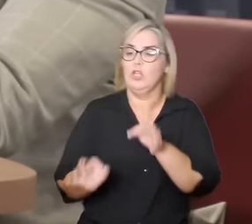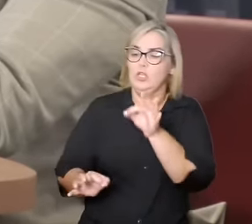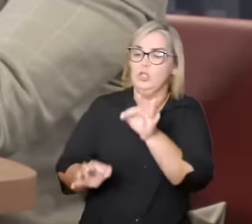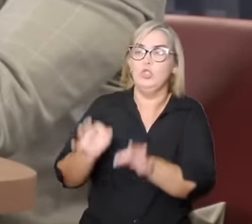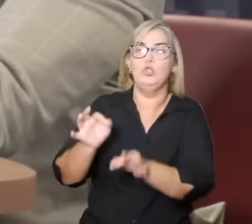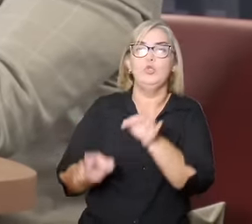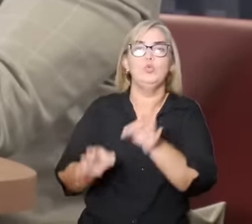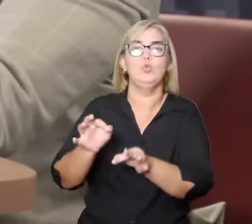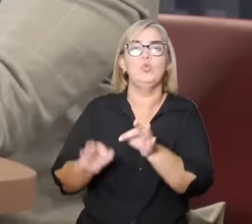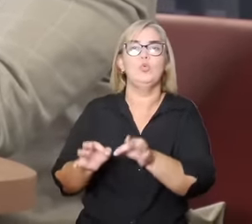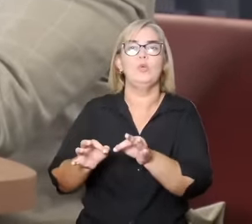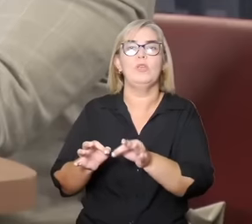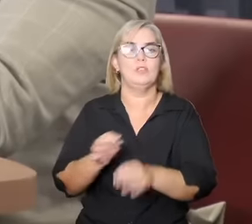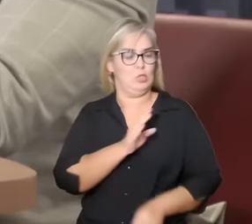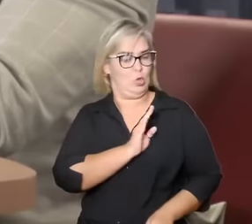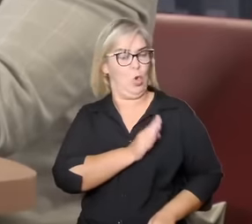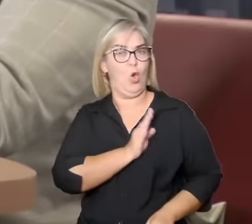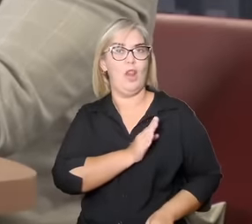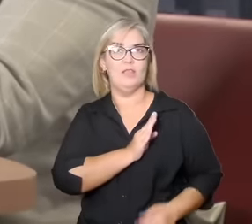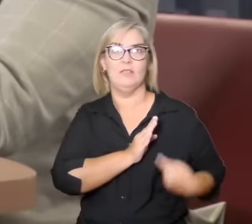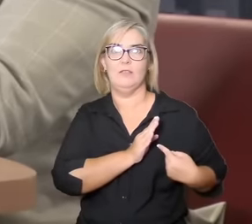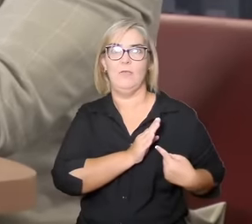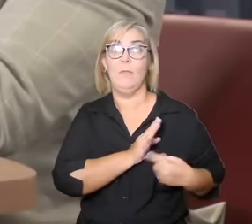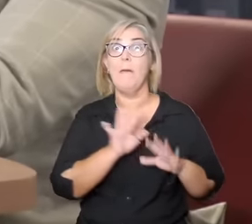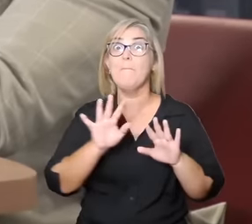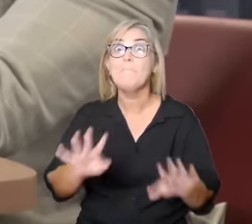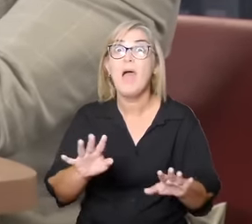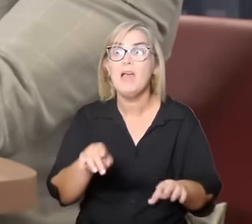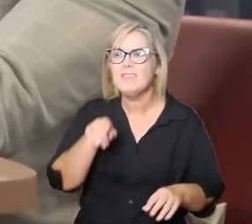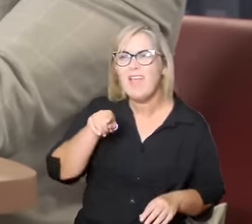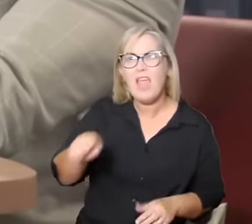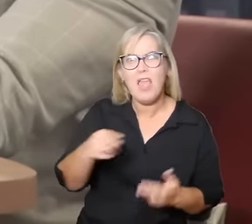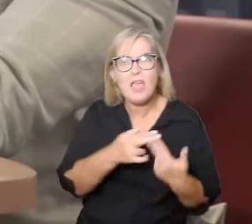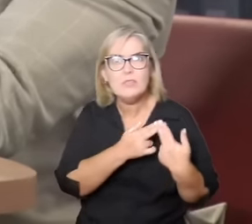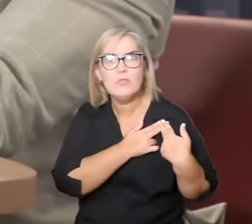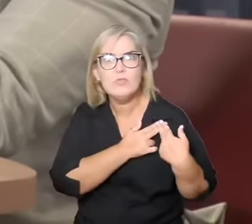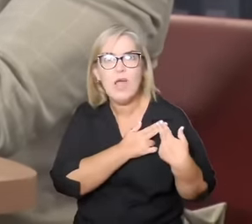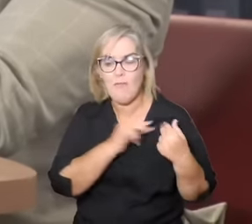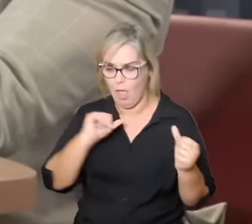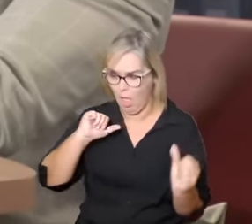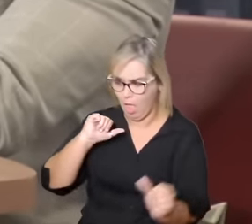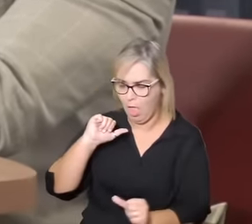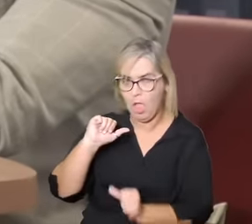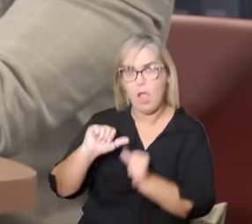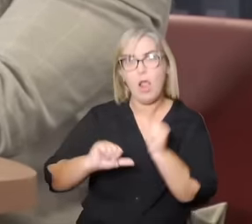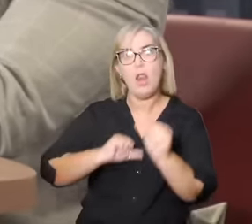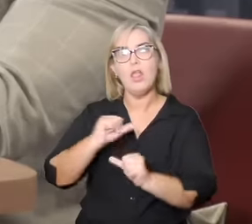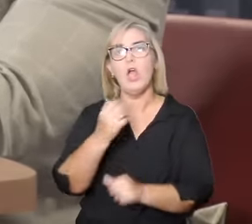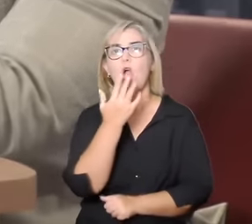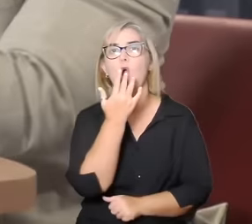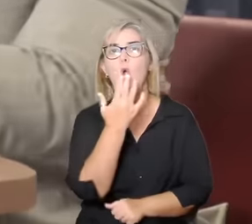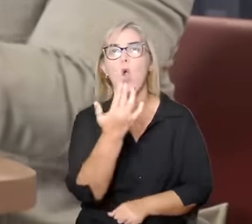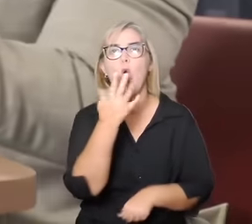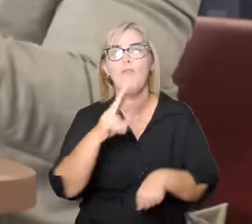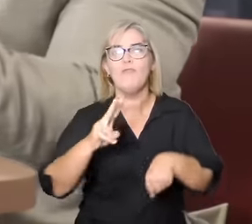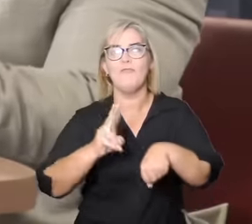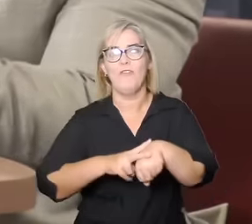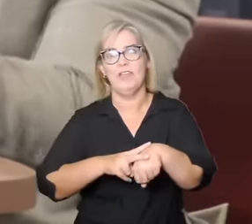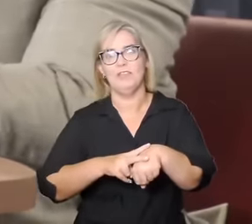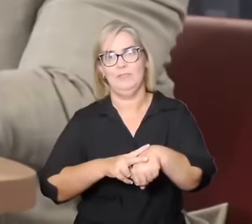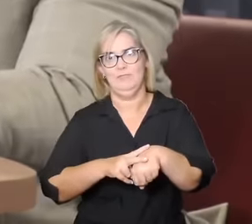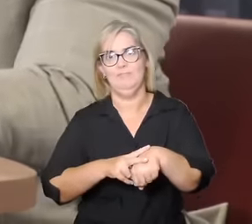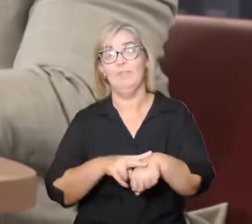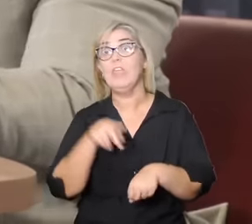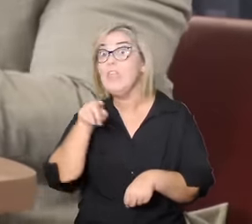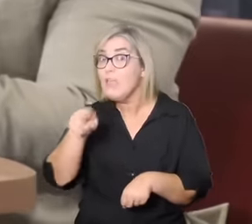ele fica esverdeado, fica todo verde, fica verde, e ele se torna responsável por fazer uma medida